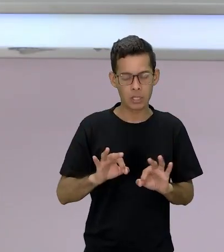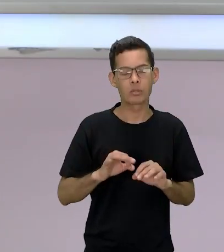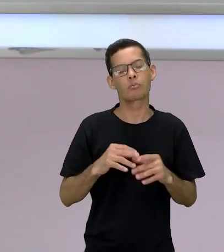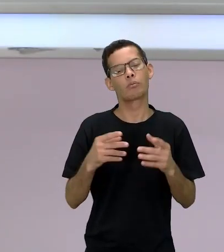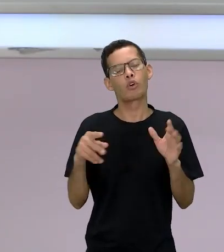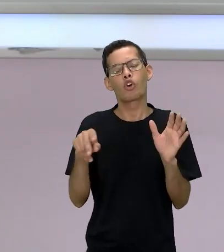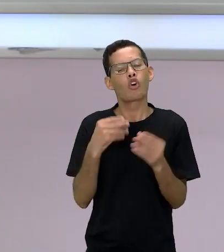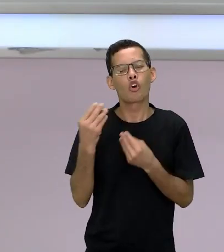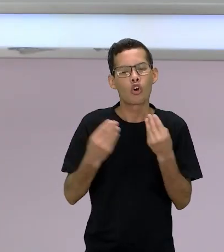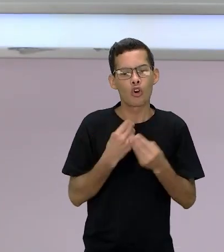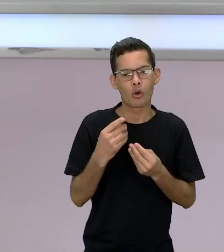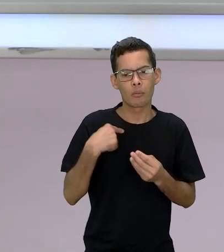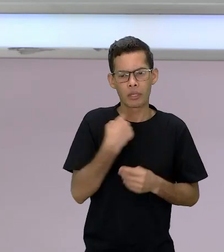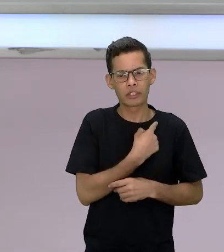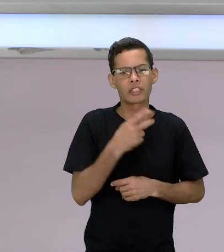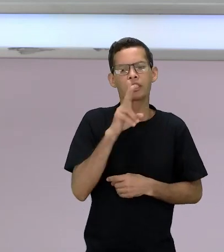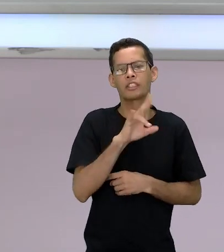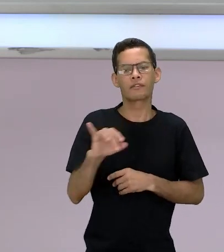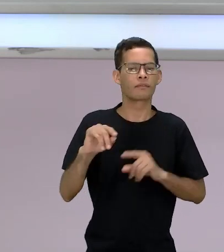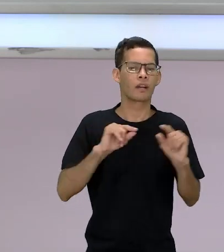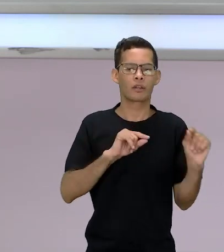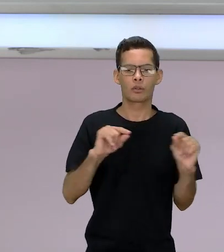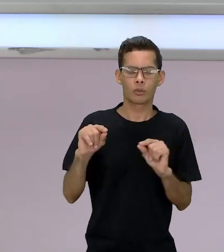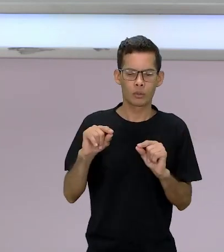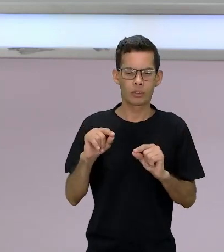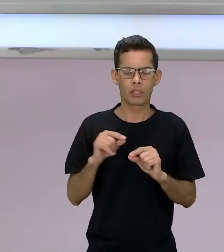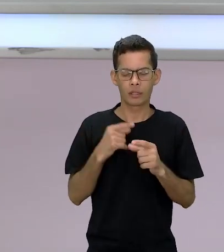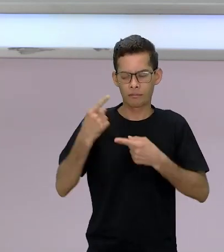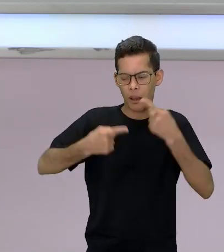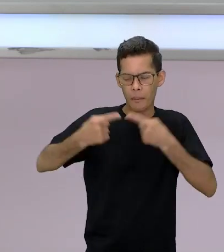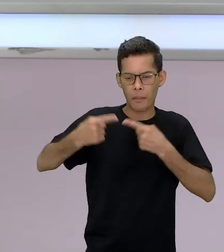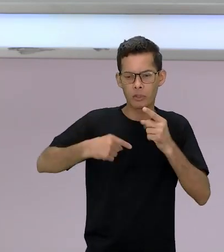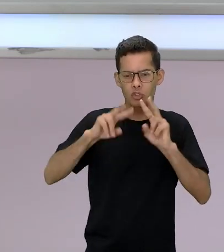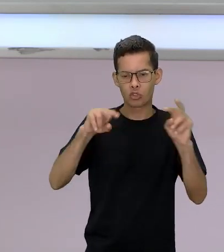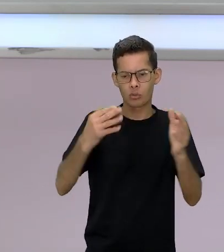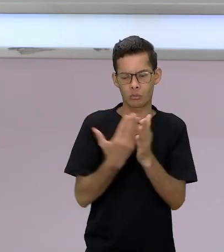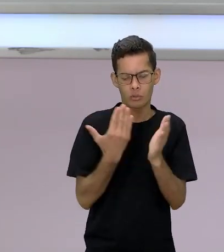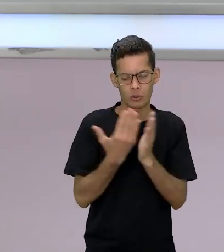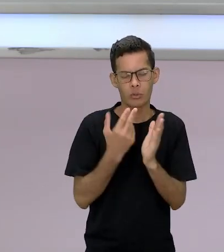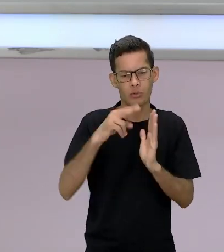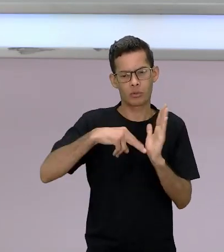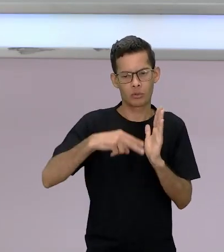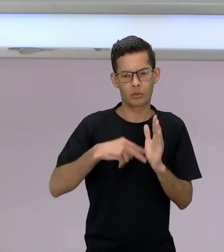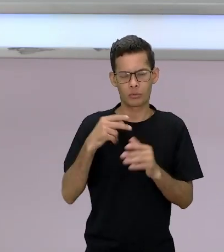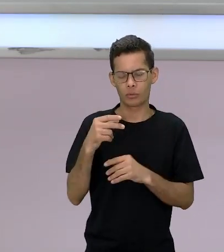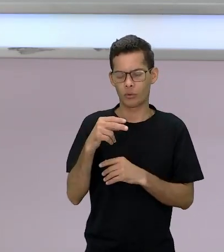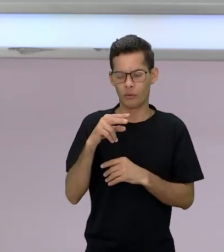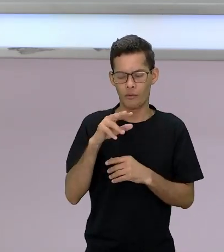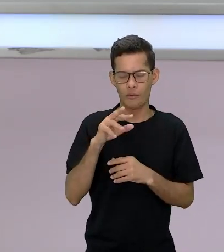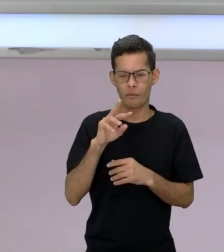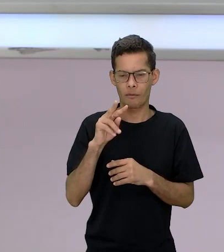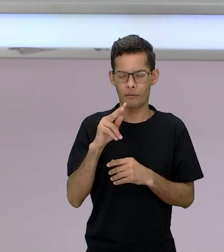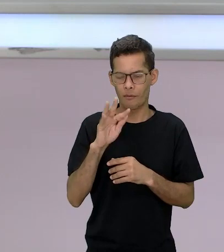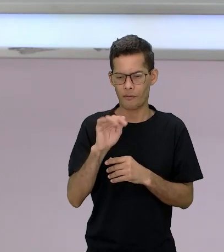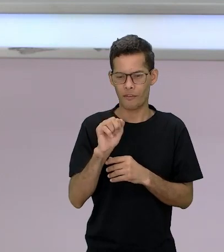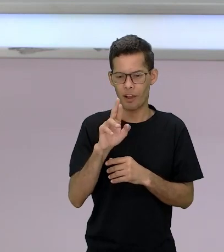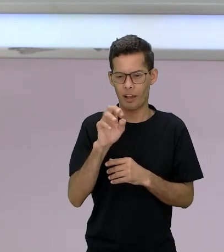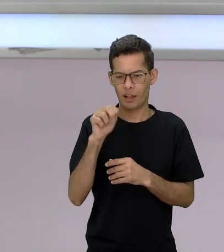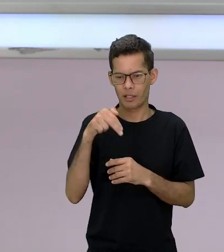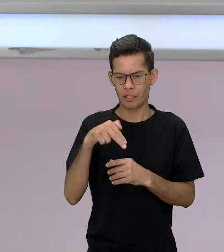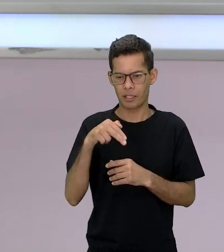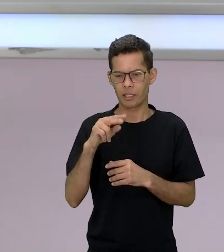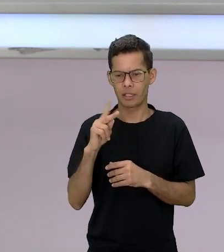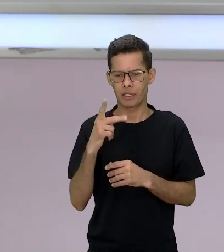quando nós vamos discutir a obra do Fahrenheit a gente traz o resultado aí de todos os livros que vão